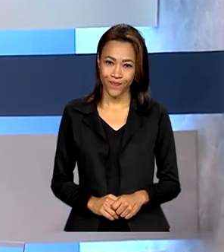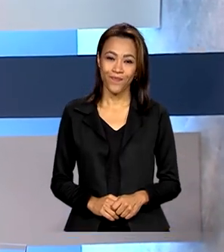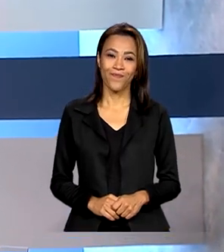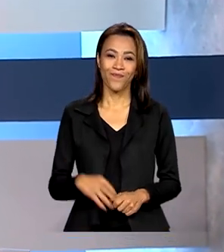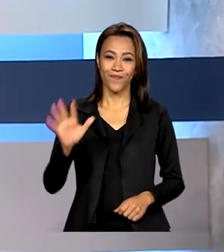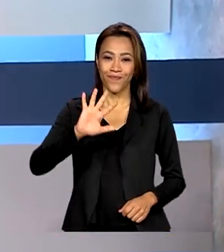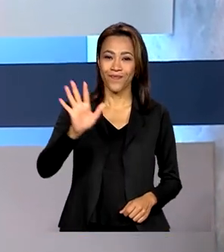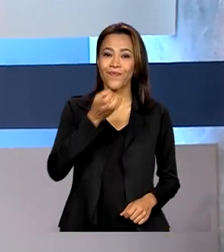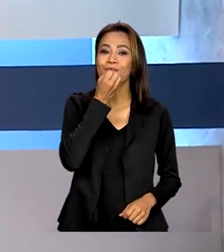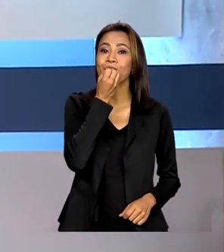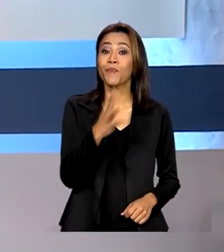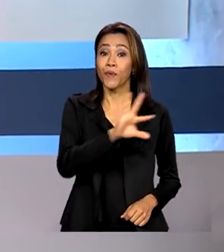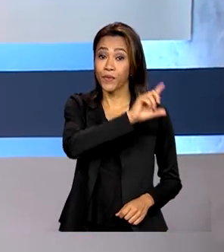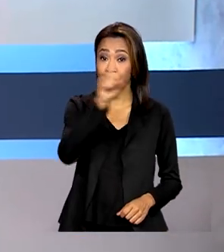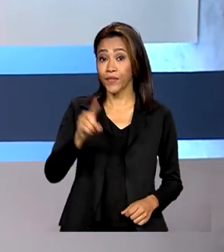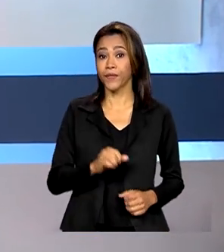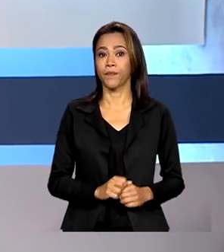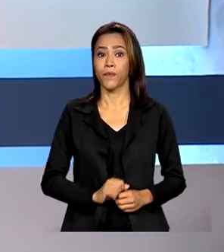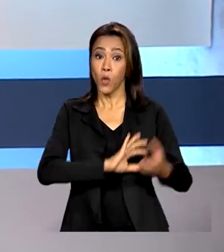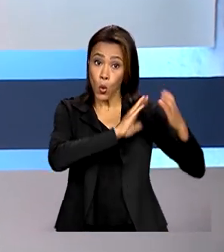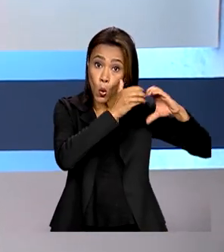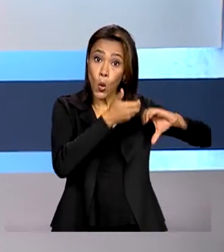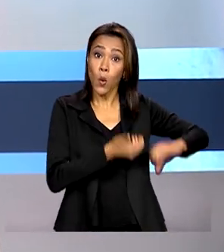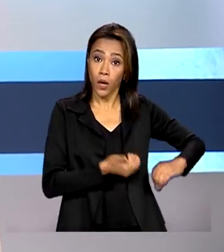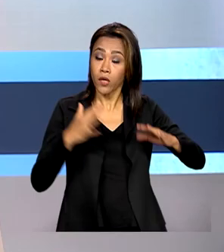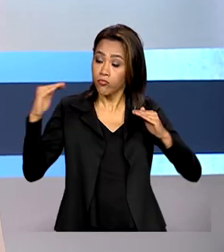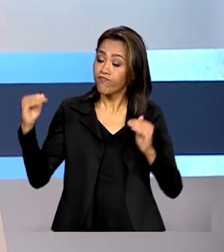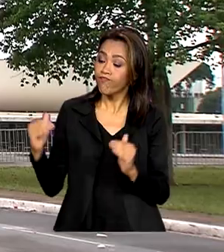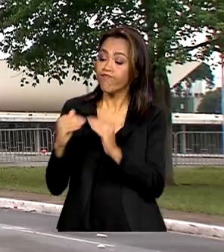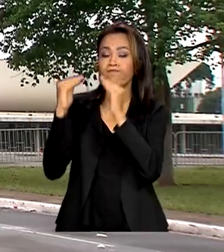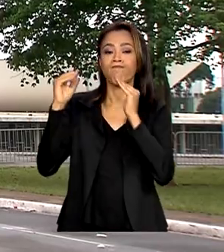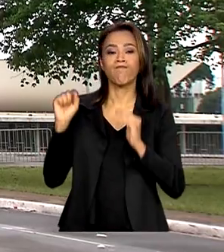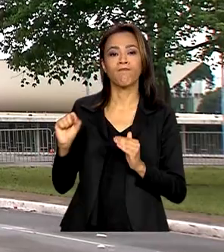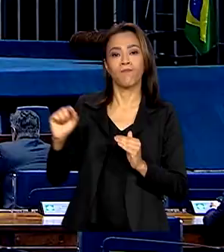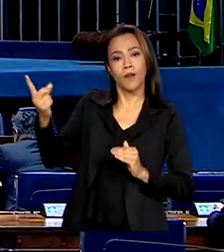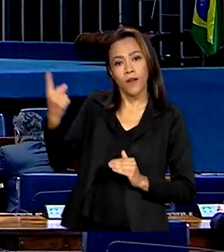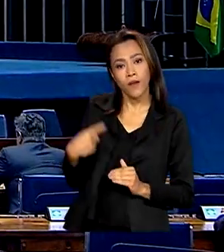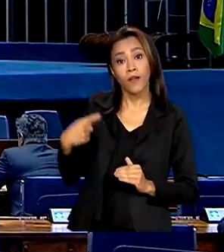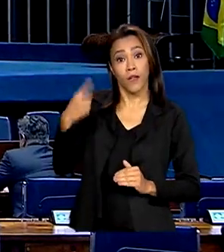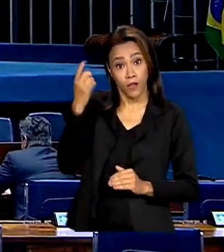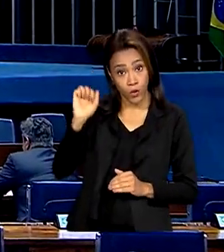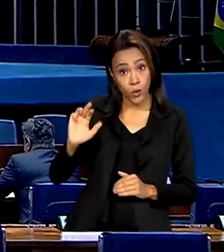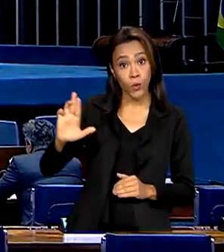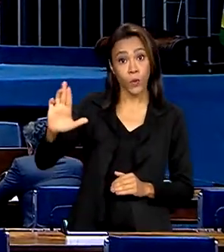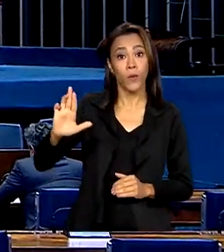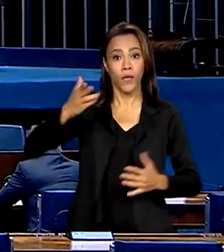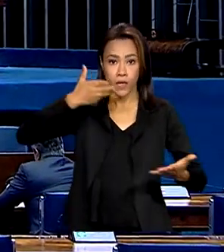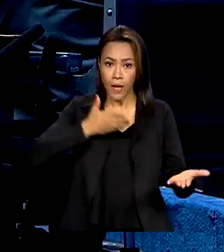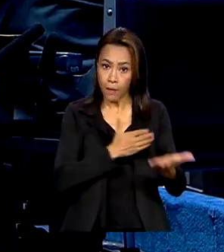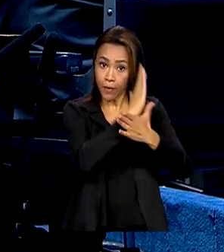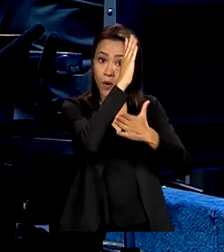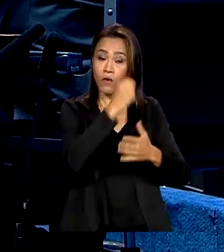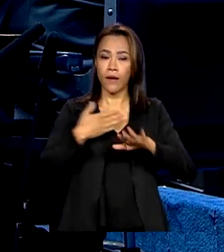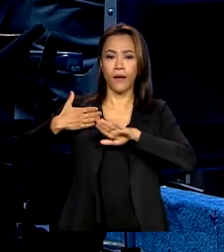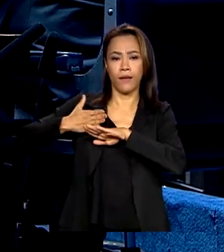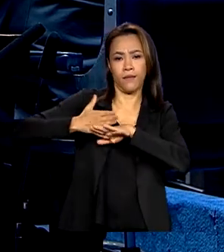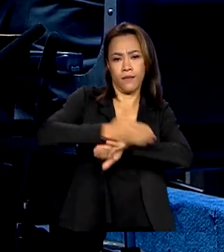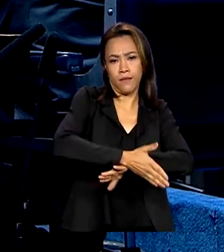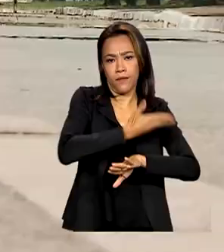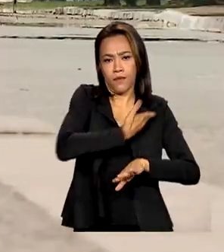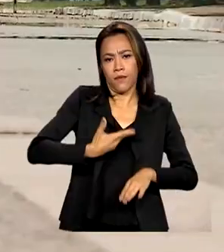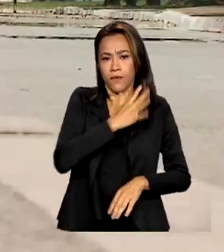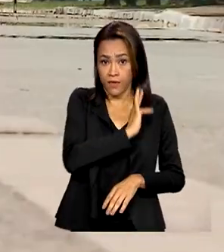Olá, bom dia. Congresso confirma determinação de Lula e aprova intervenção federal na segurança